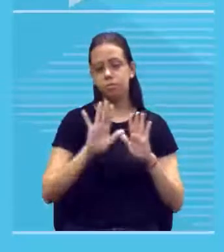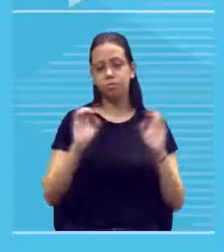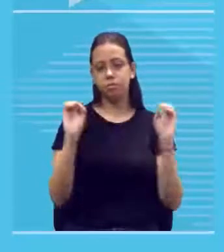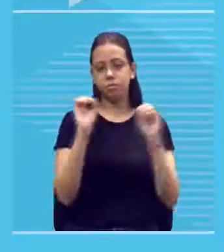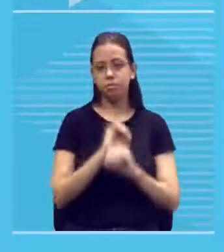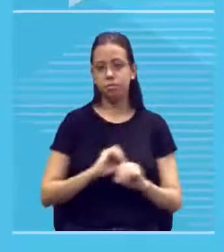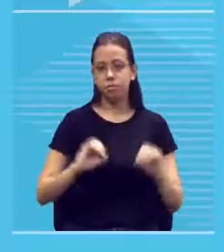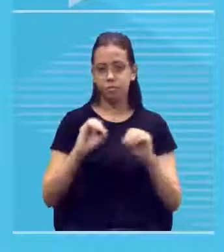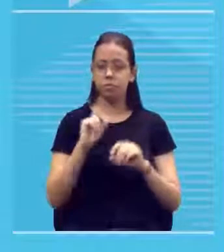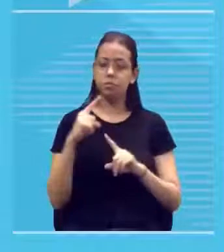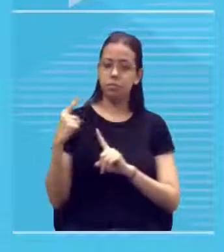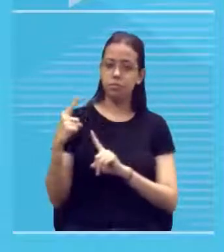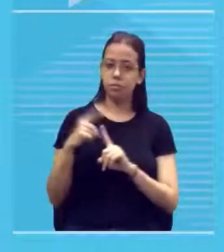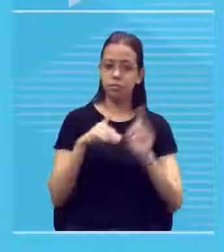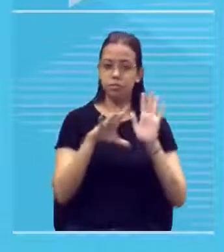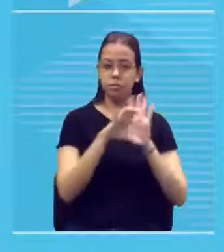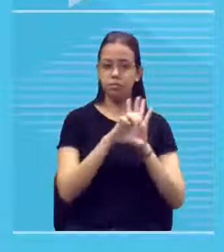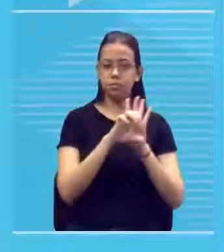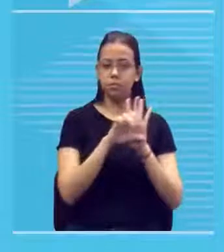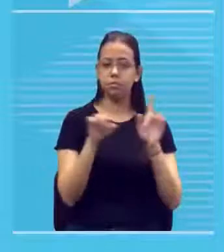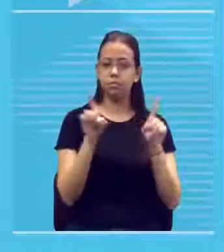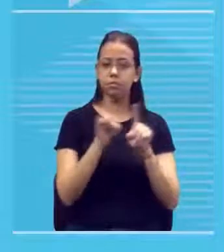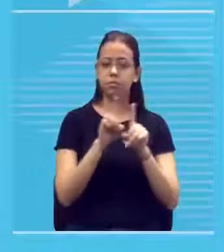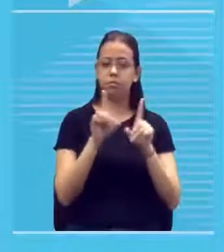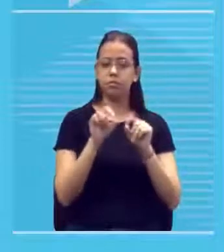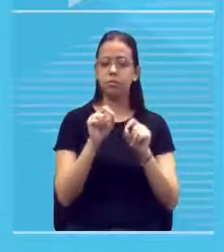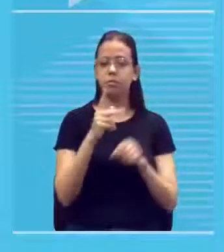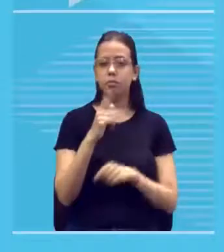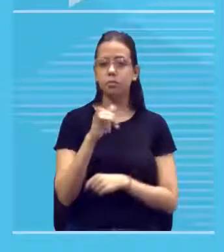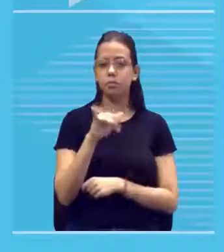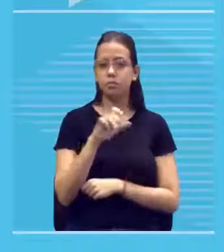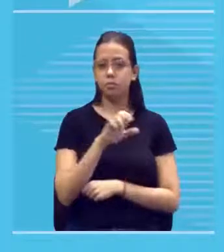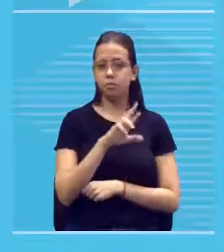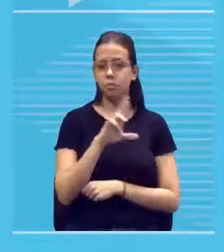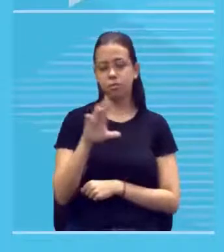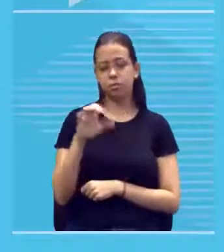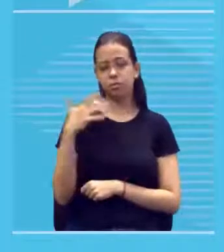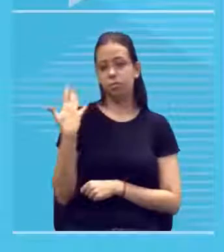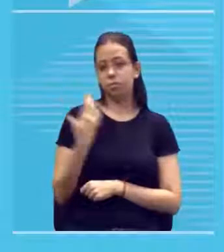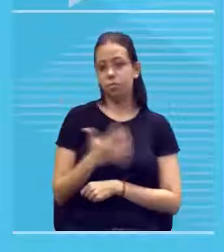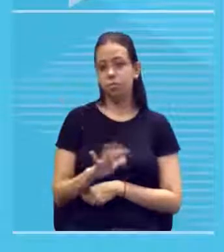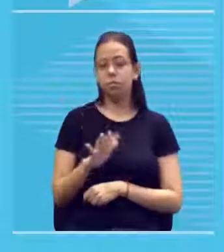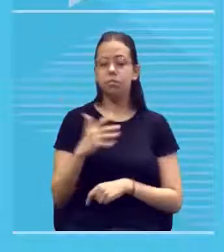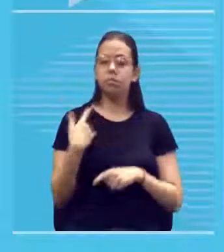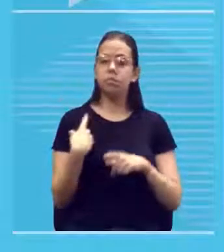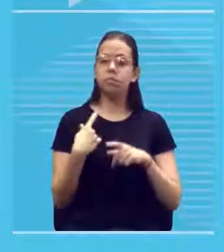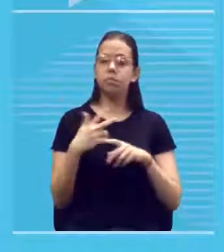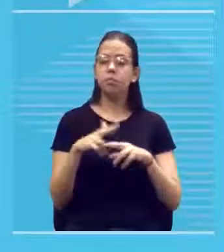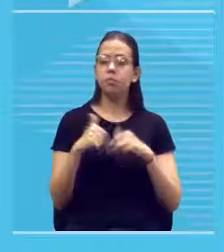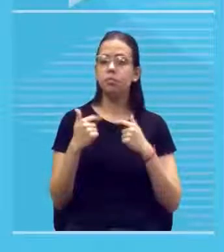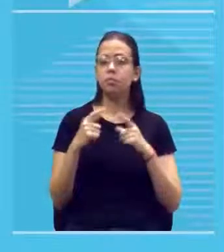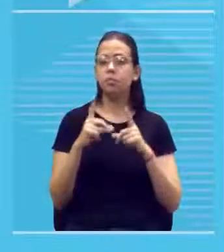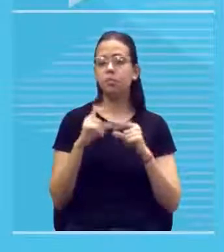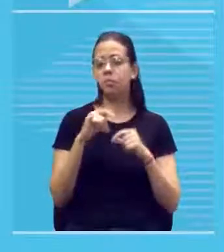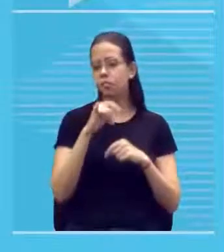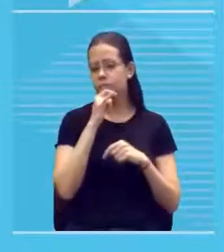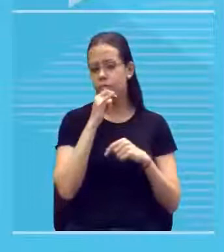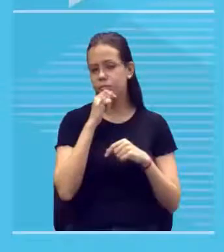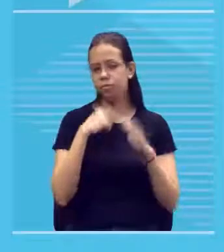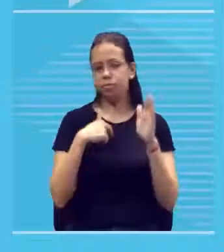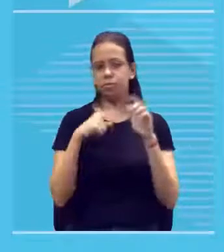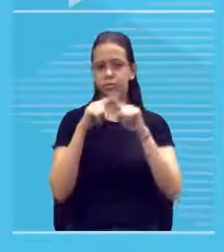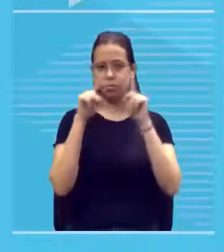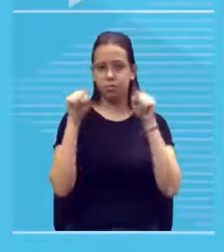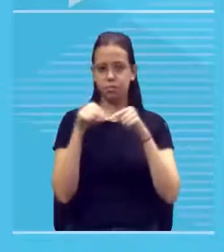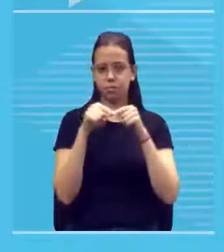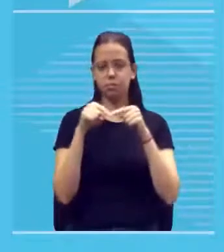tipo de de abstracionismo também que o Pierre Mondrian queria se distanciar porque uma coisa é você pintar um quadrado vermelho outra coisa é